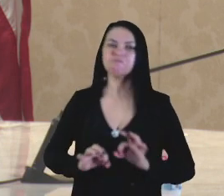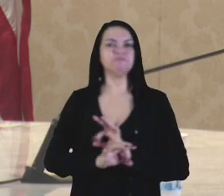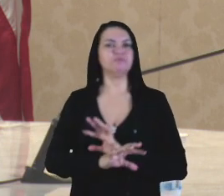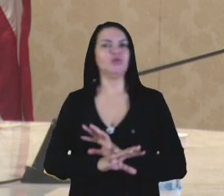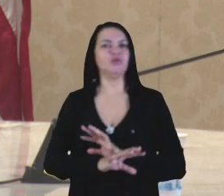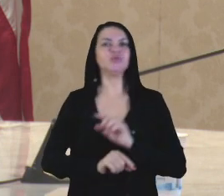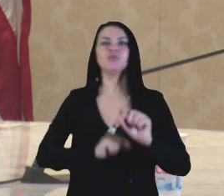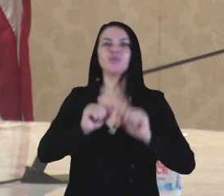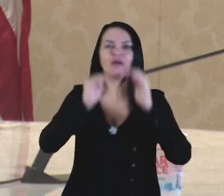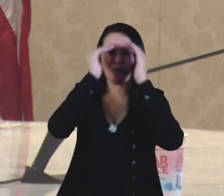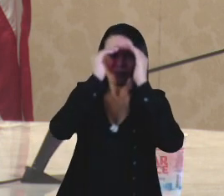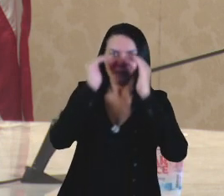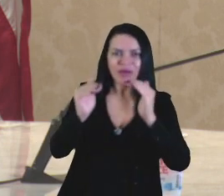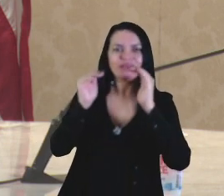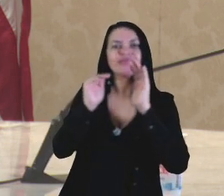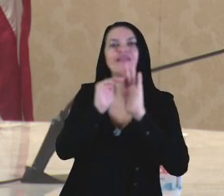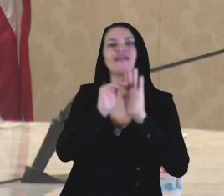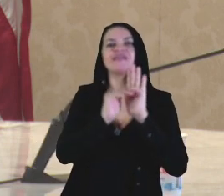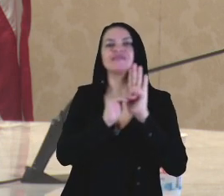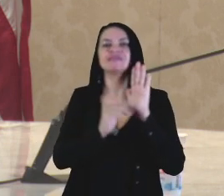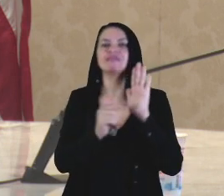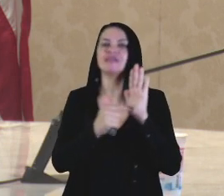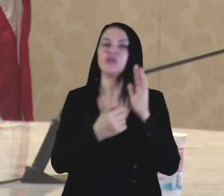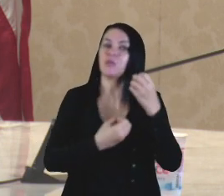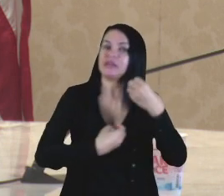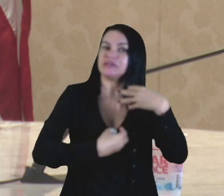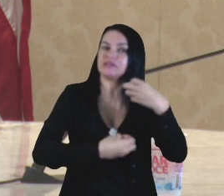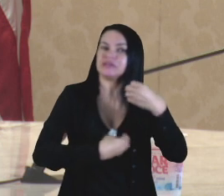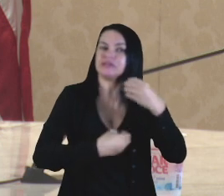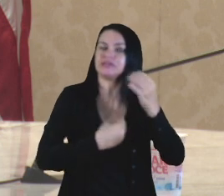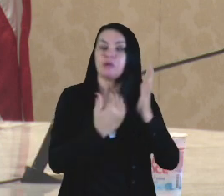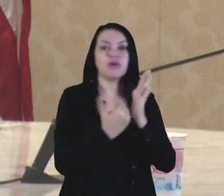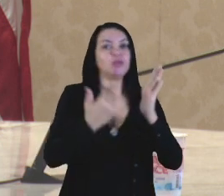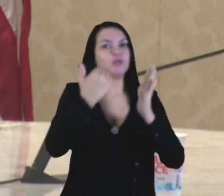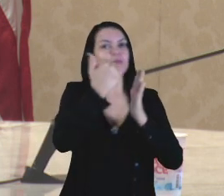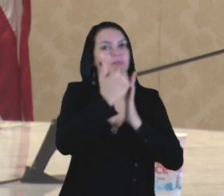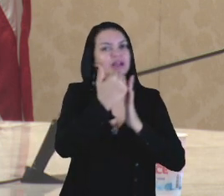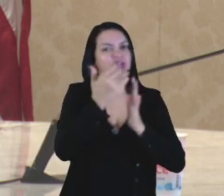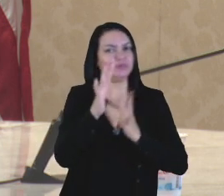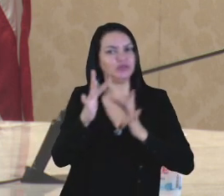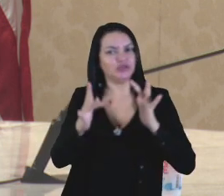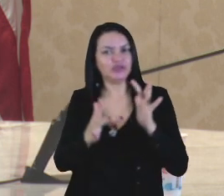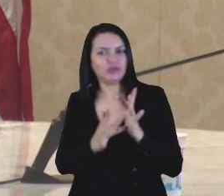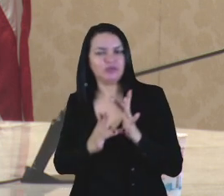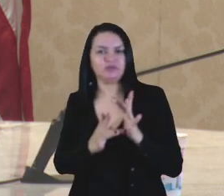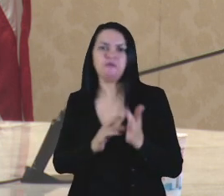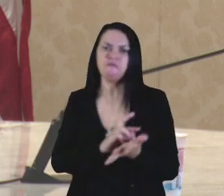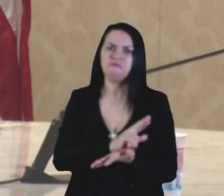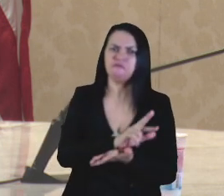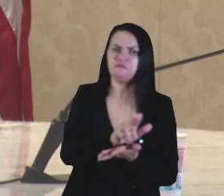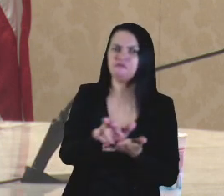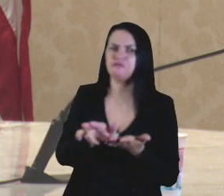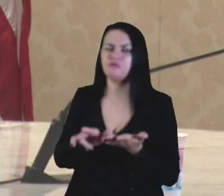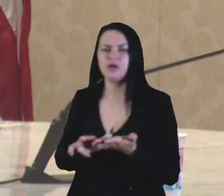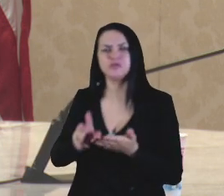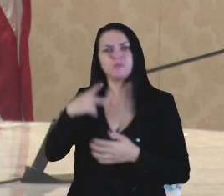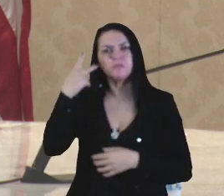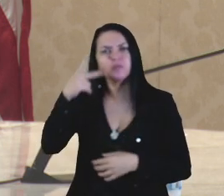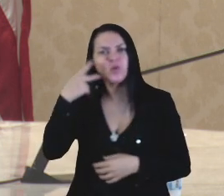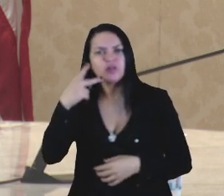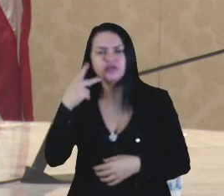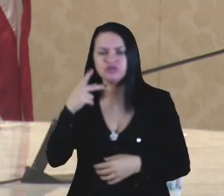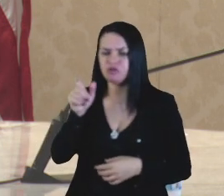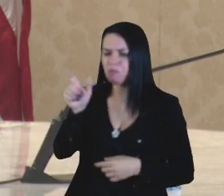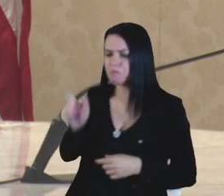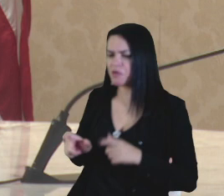a esses ensinamentos máximos de Jesus Cristo. Vários lados da política caxiense aqui se